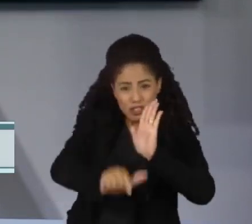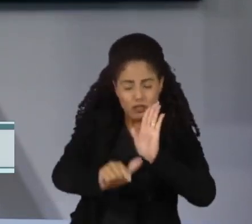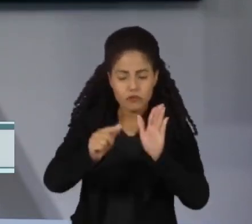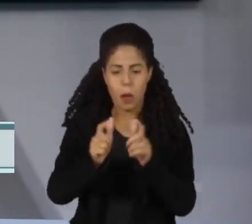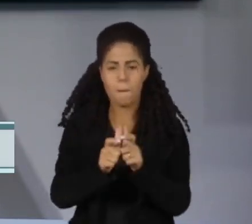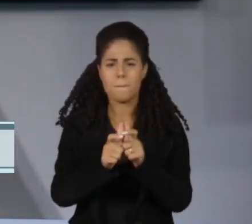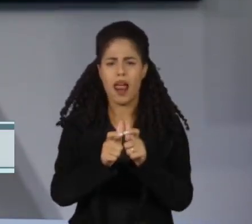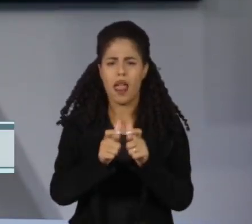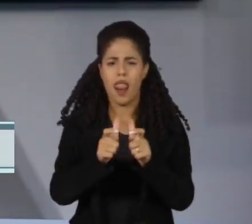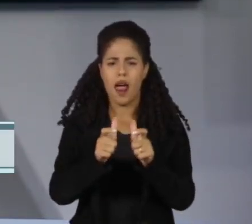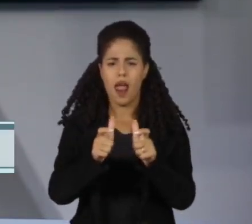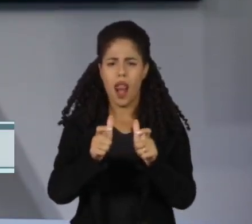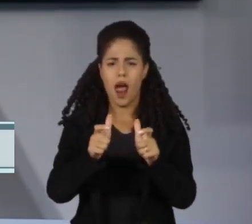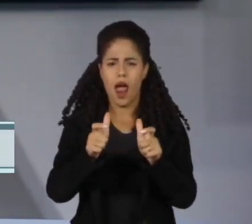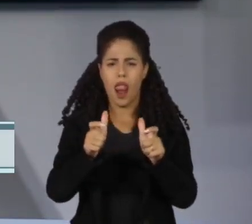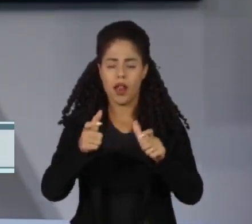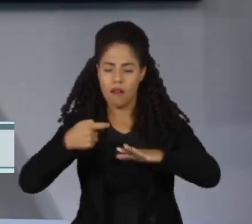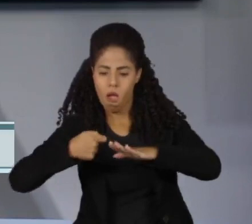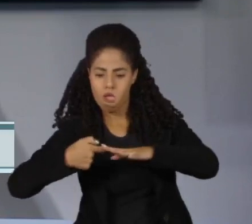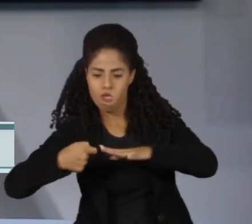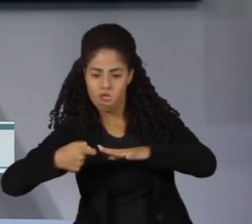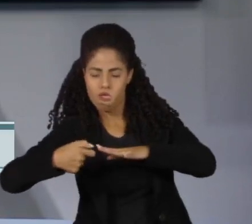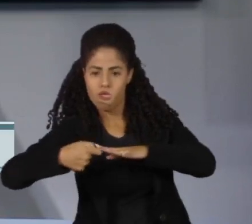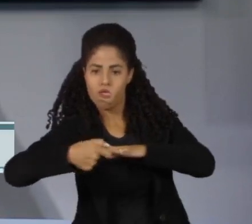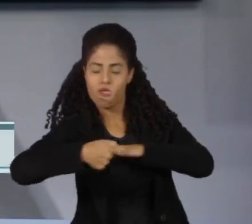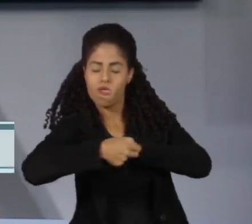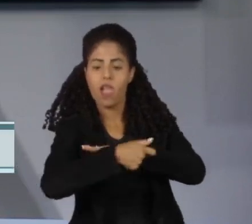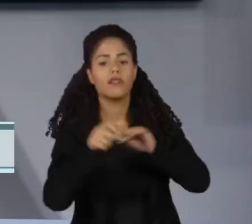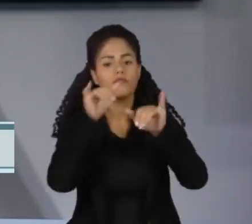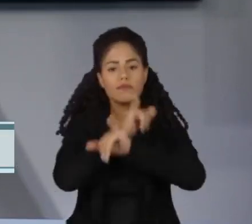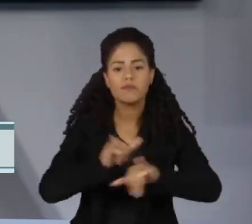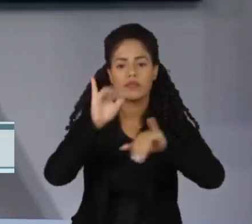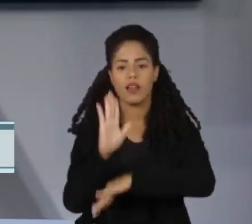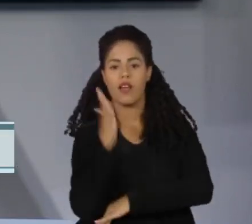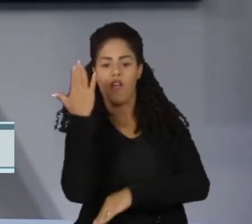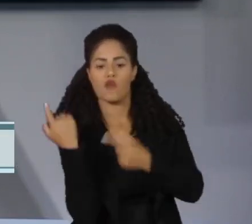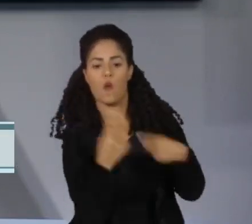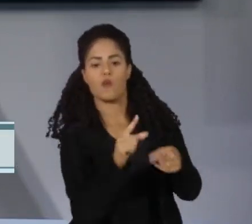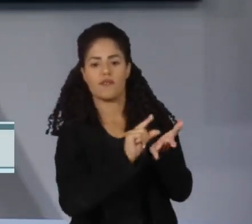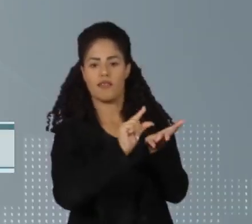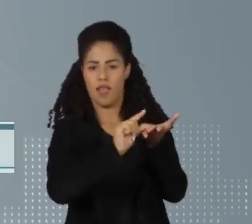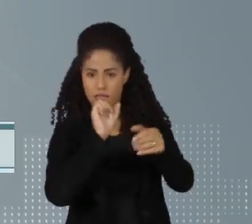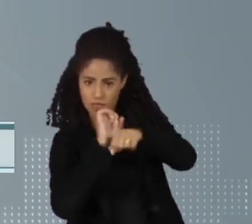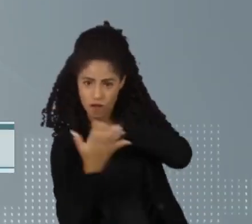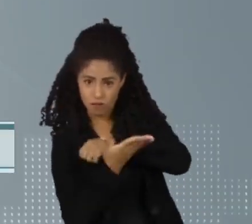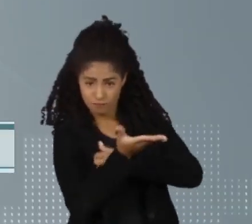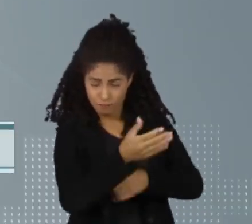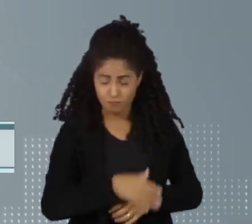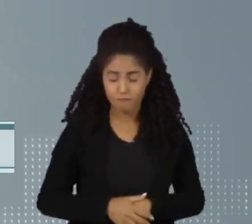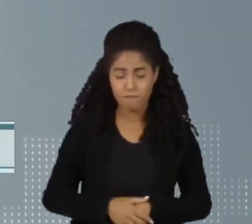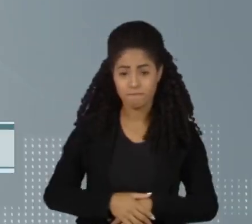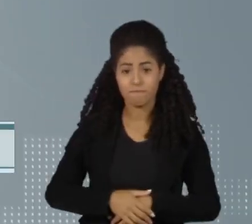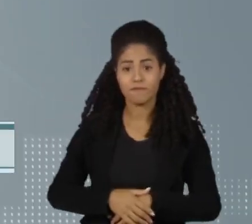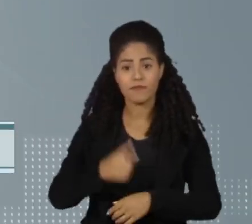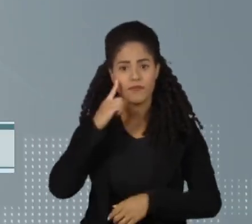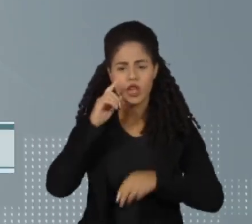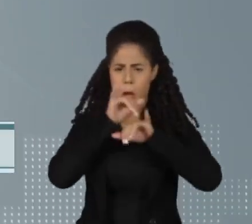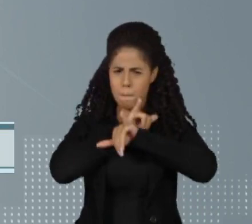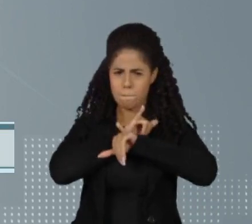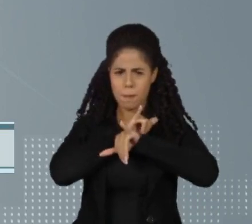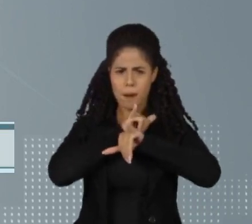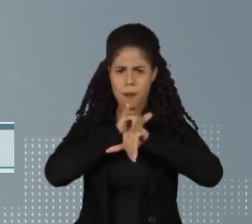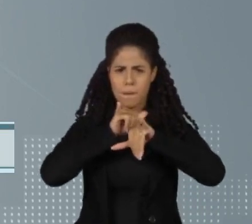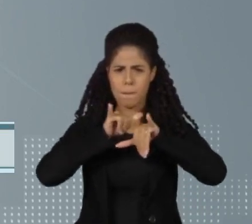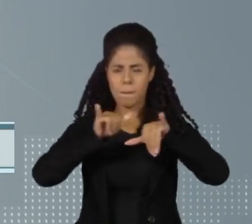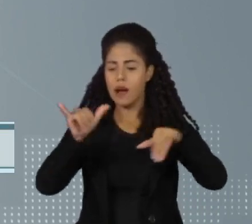crescimento das notícias falsas em relação à vacinação contra a Covid-19. As publicações falsas